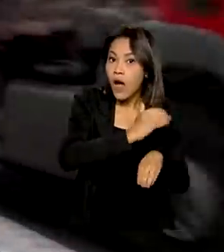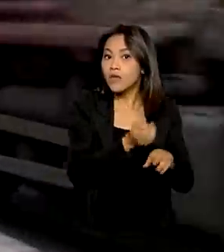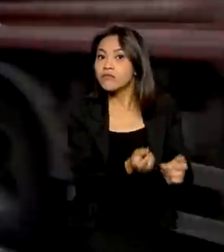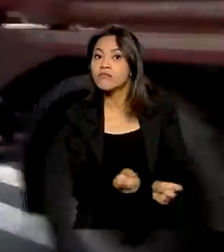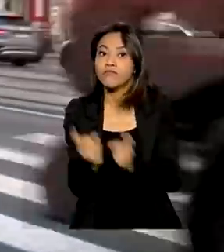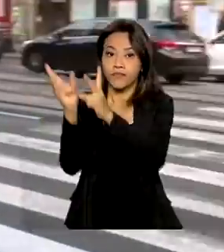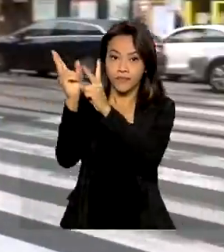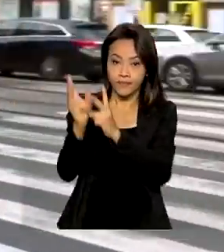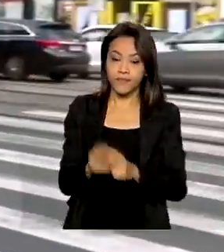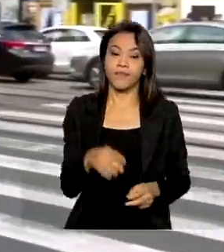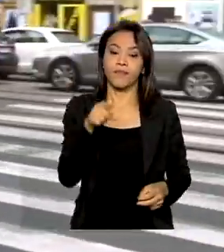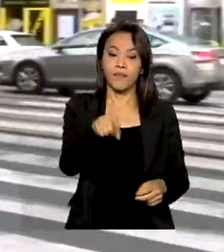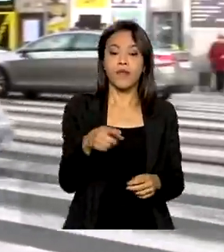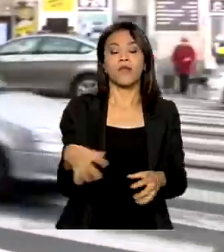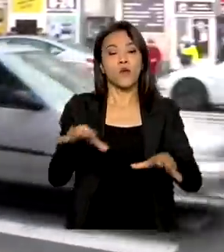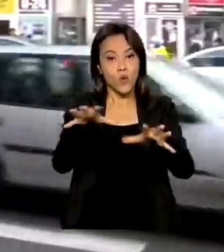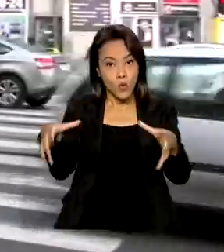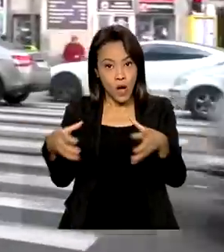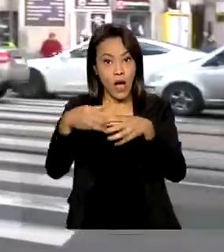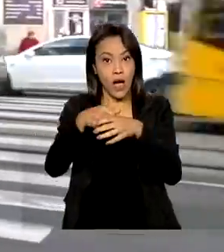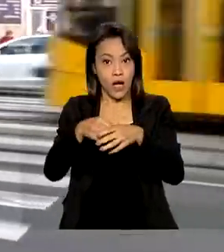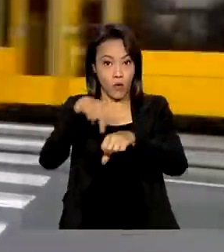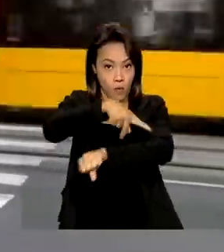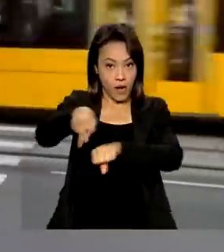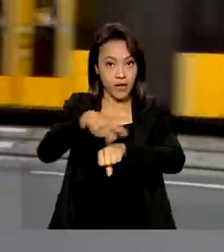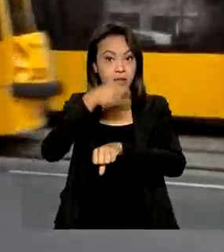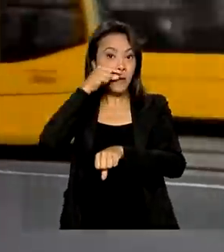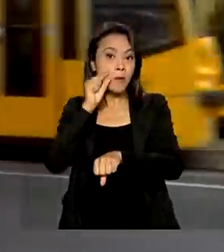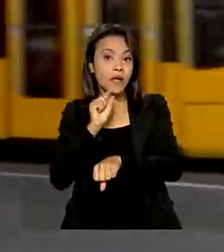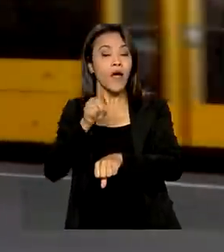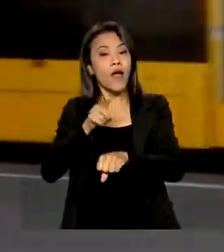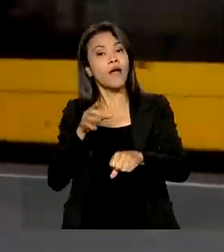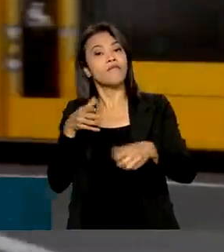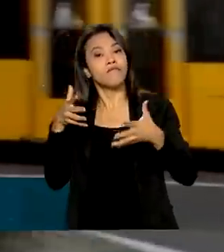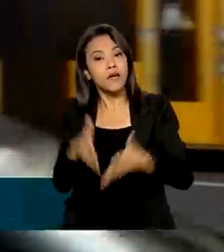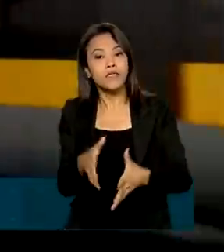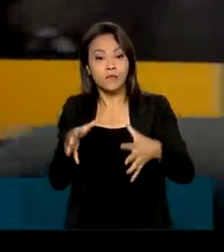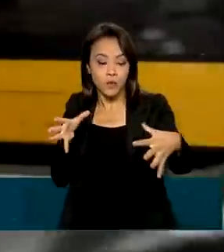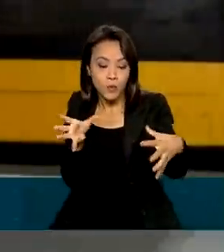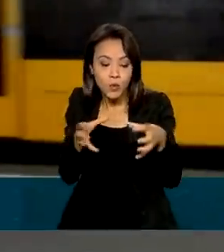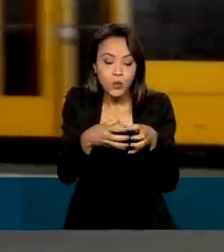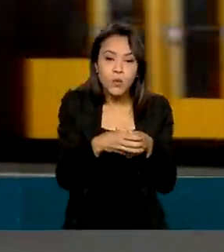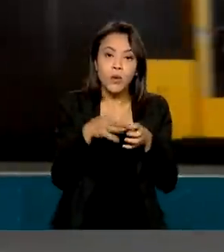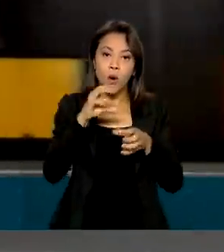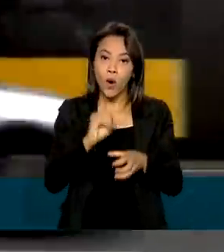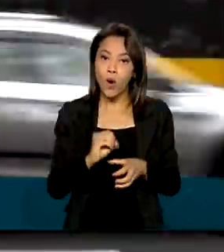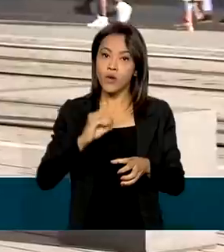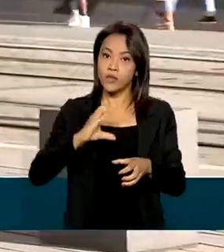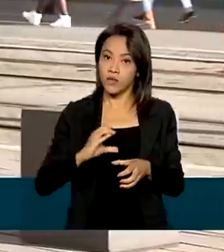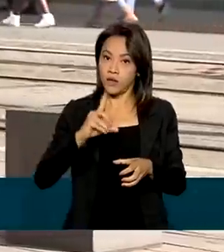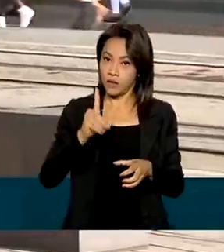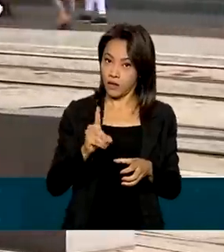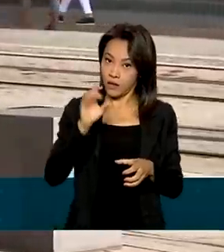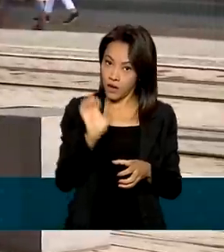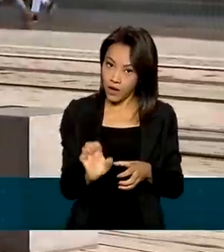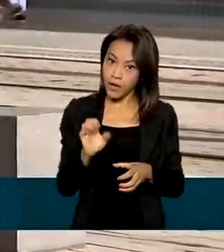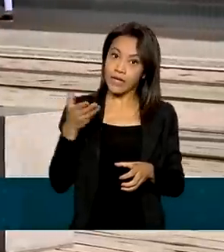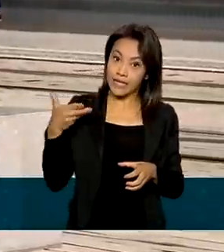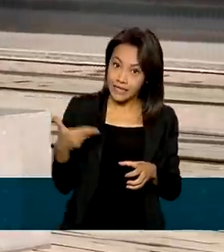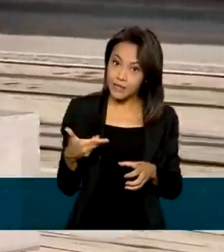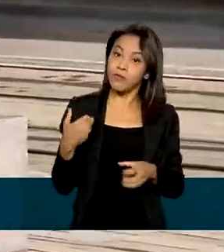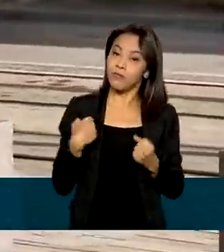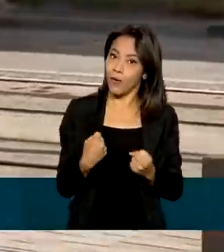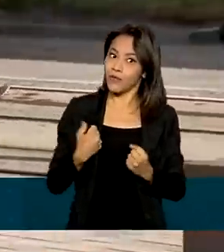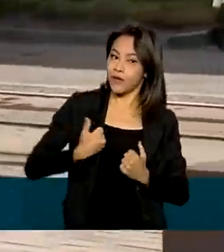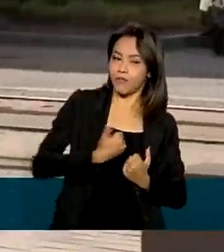Hungria é membro da OCDE, a Organização para a Cooperação e Desenvolvimento Econômico, o que pode ajudar